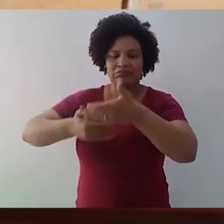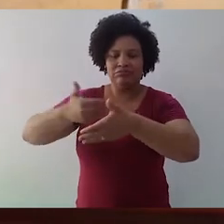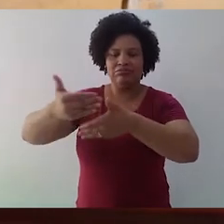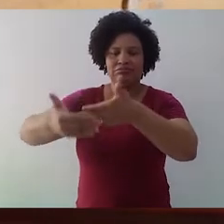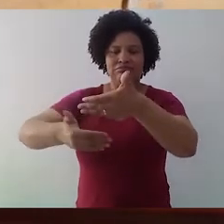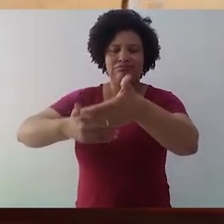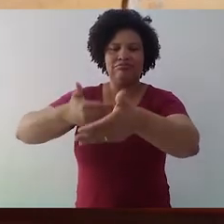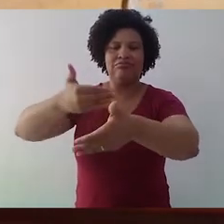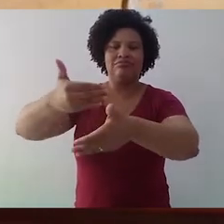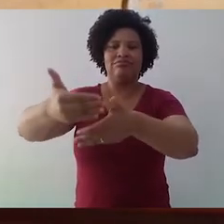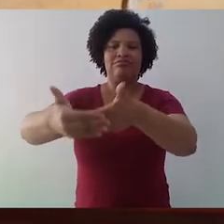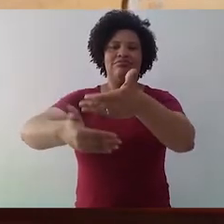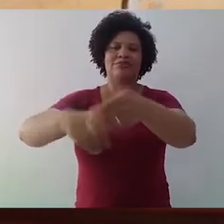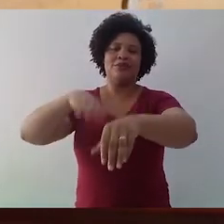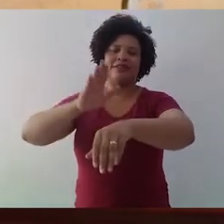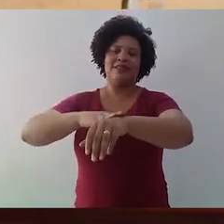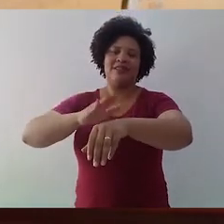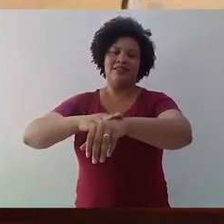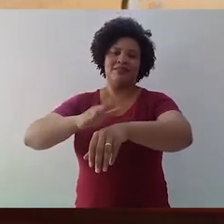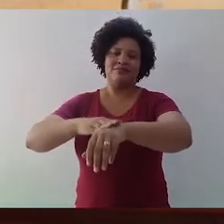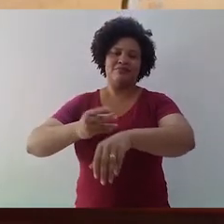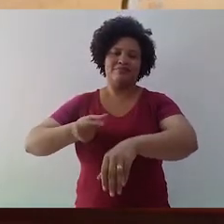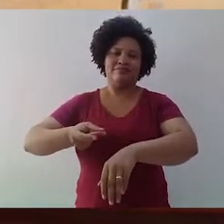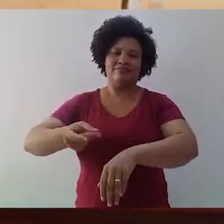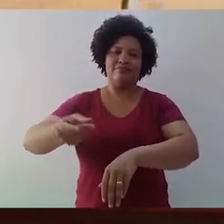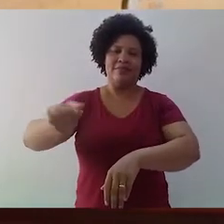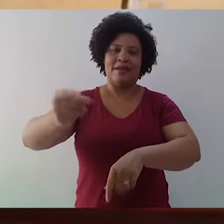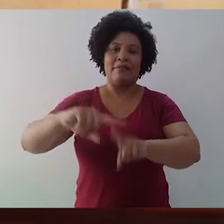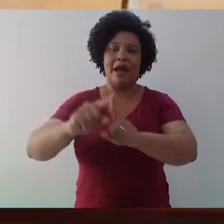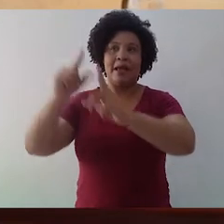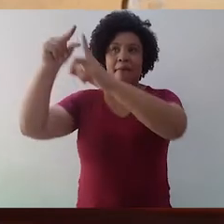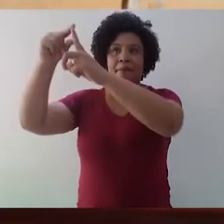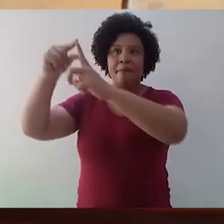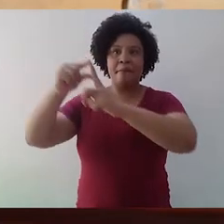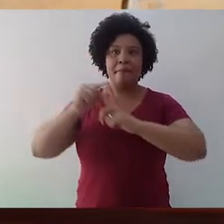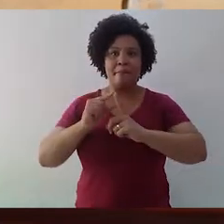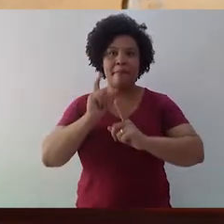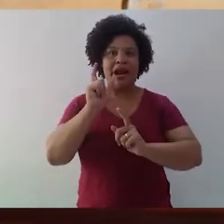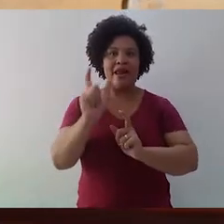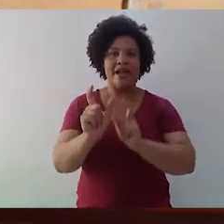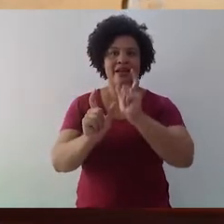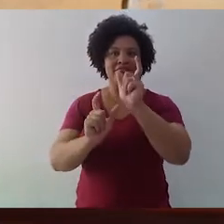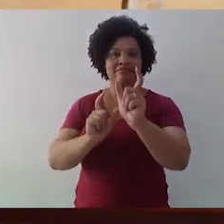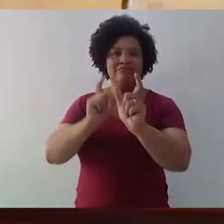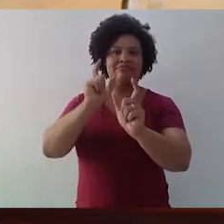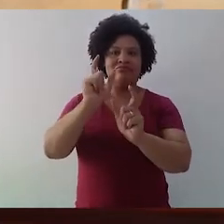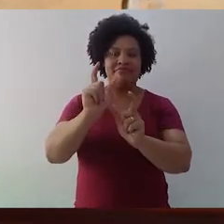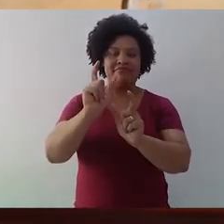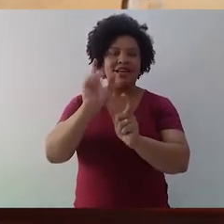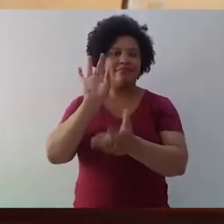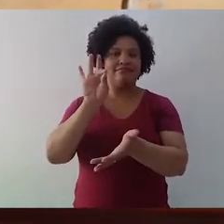para o resto dos tempos. Só as palavras não foram castigadas com a ordem natural das coisas. As